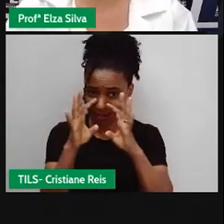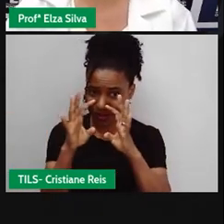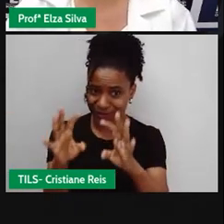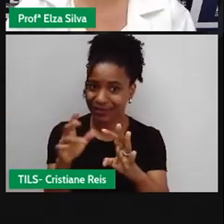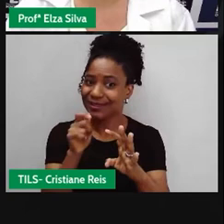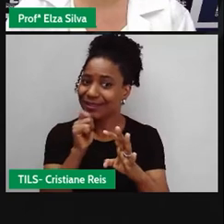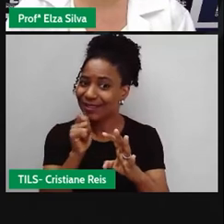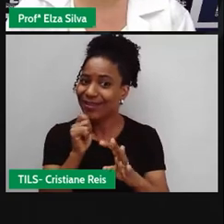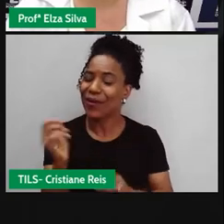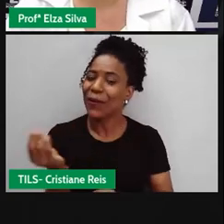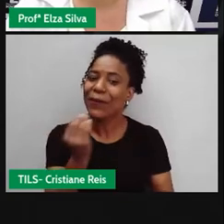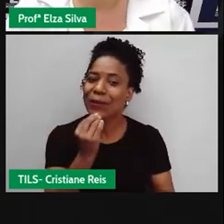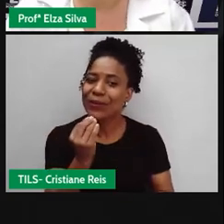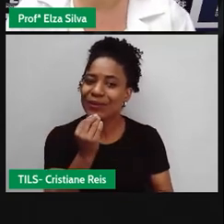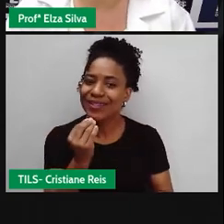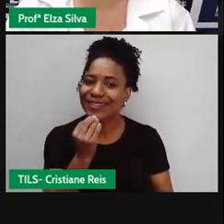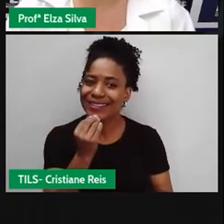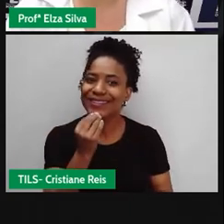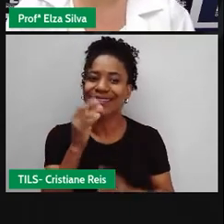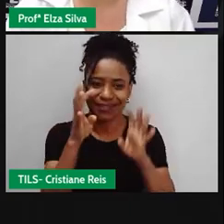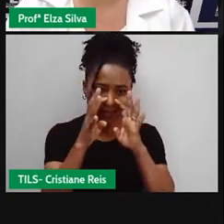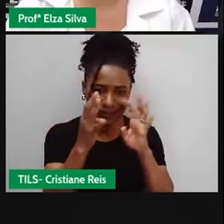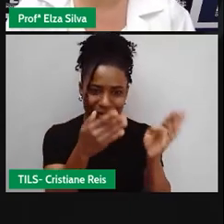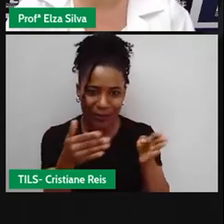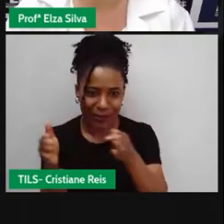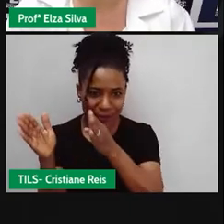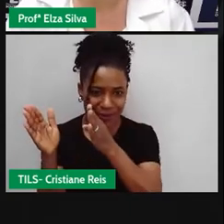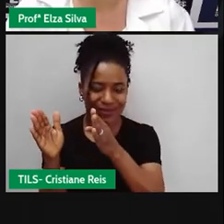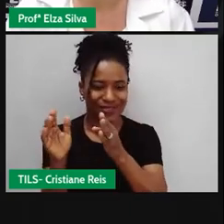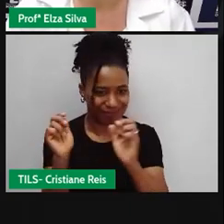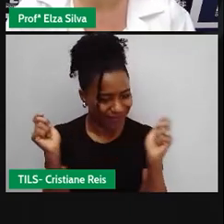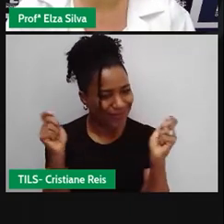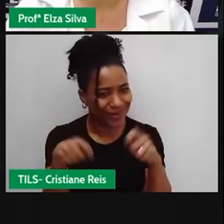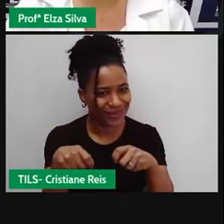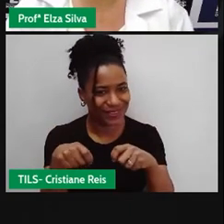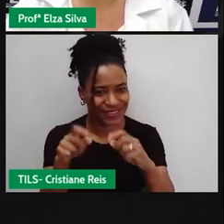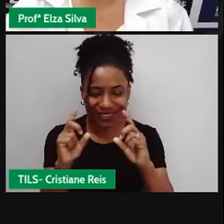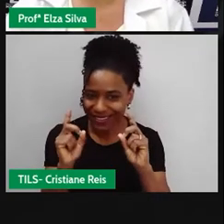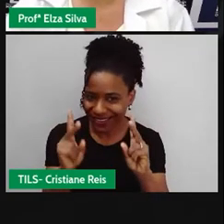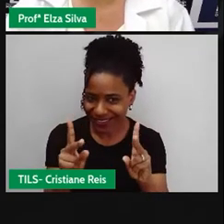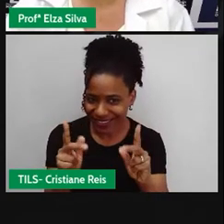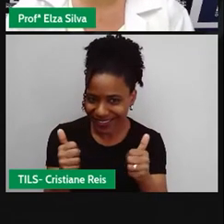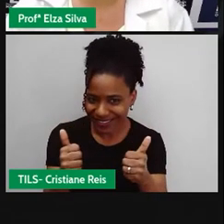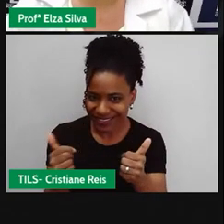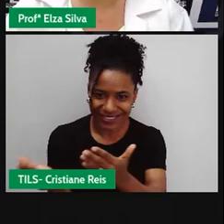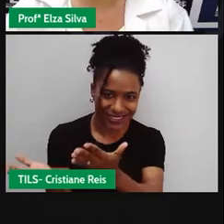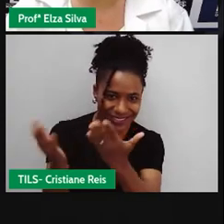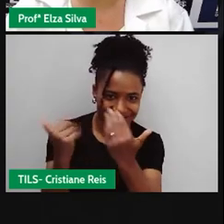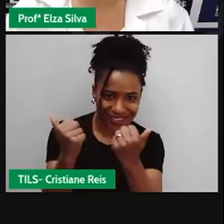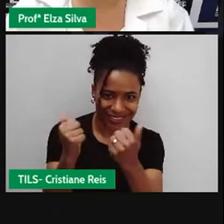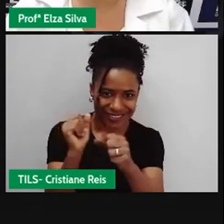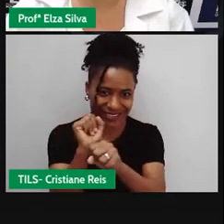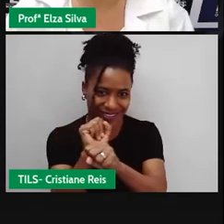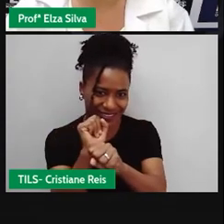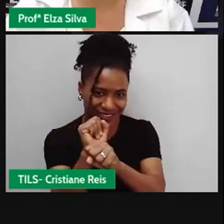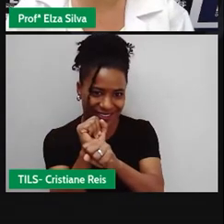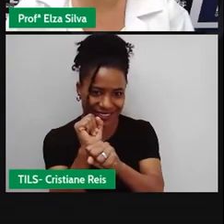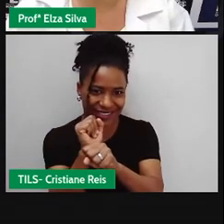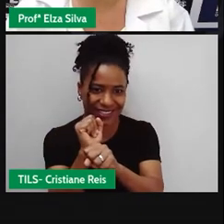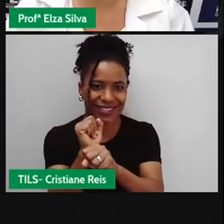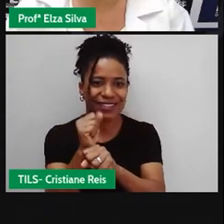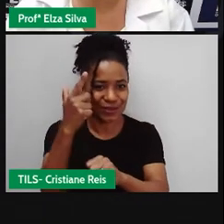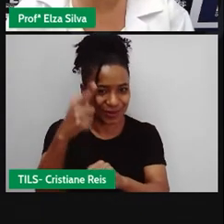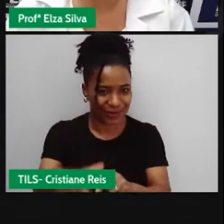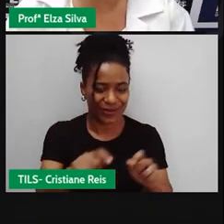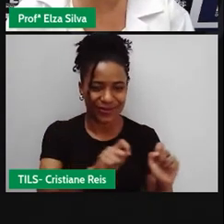perca a oportunidade de assistir esse filme Ok? Let's go Just a moment, please Vou compartilhar